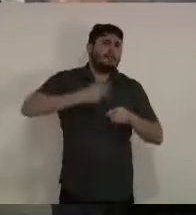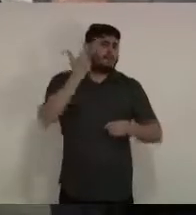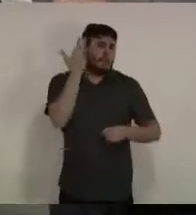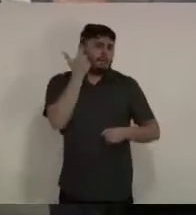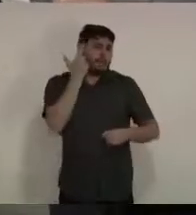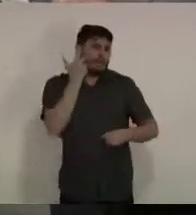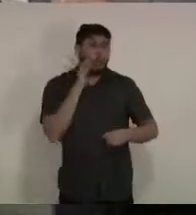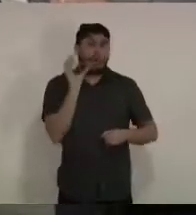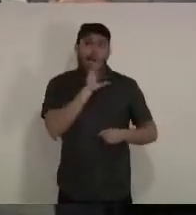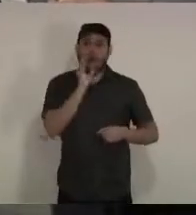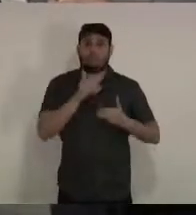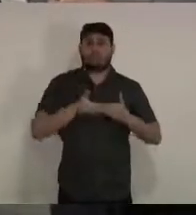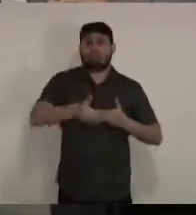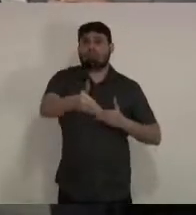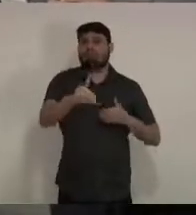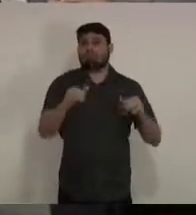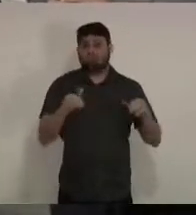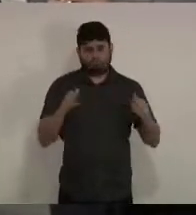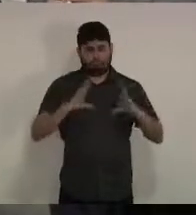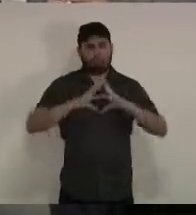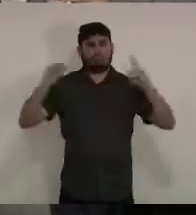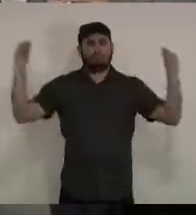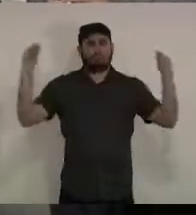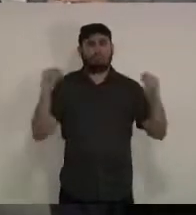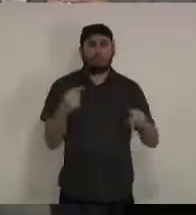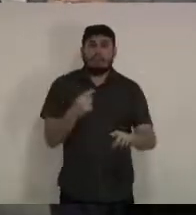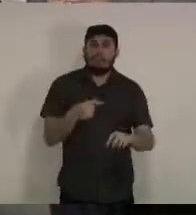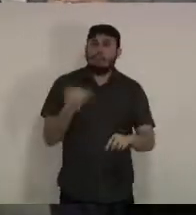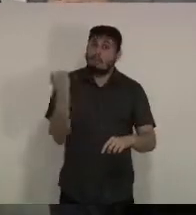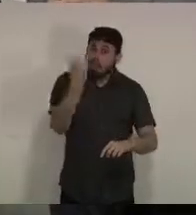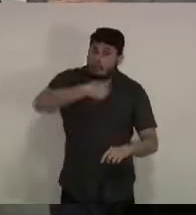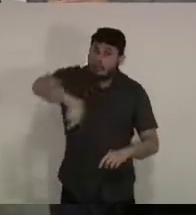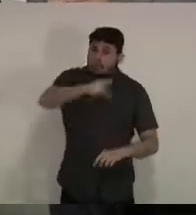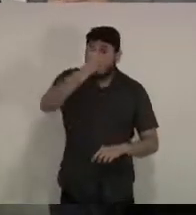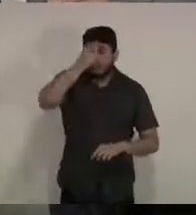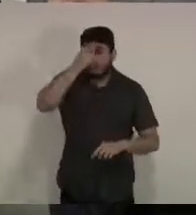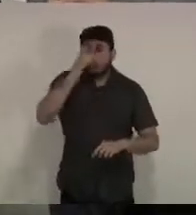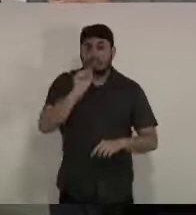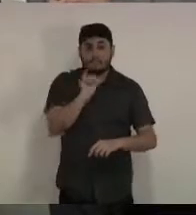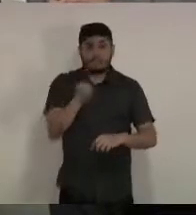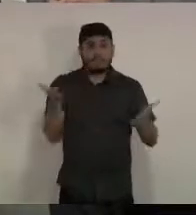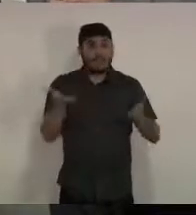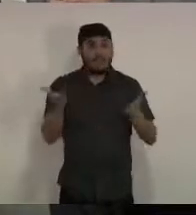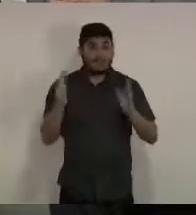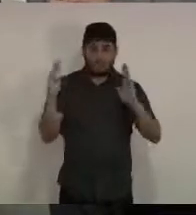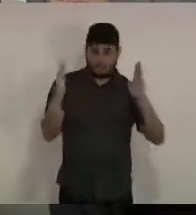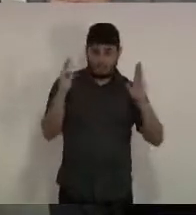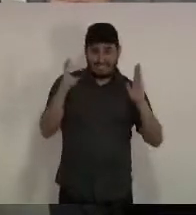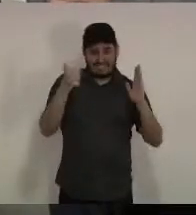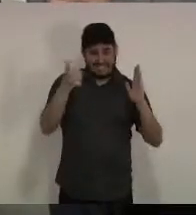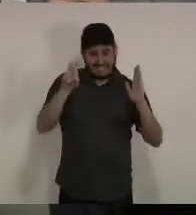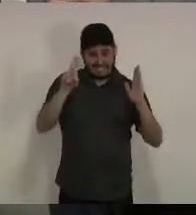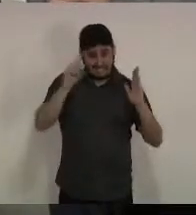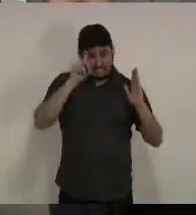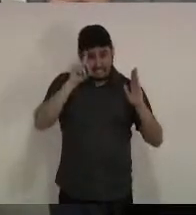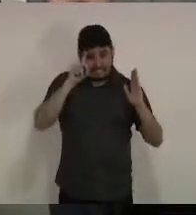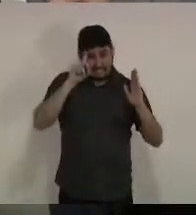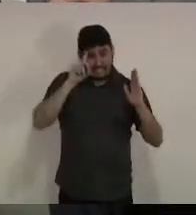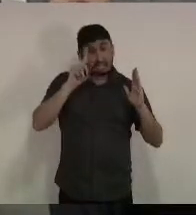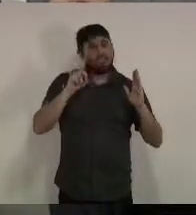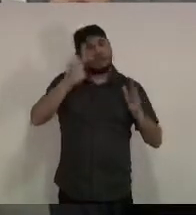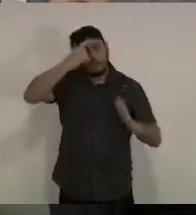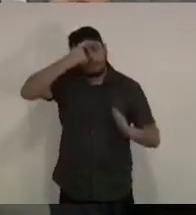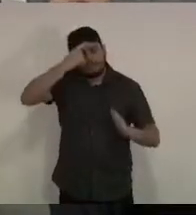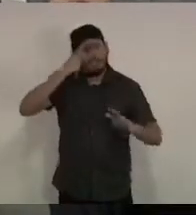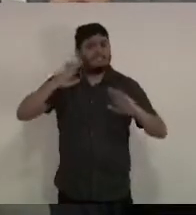que toda a população possa compreender que quanto mais a gente se restringir agora e de maneira intensa nesses próximos 15 dias, com mais